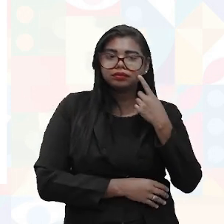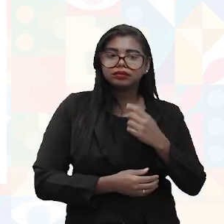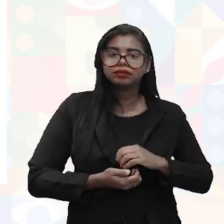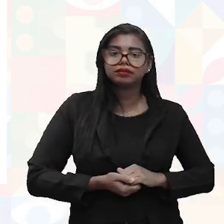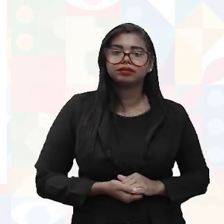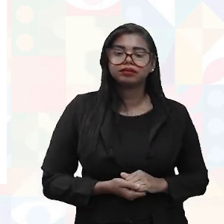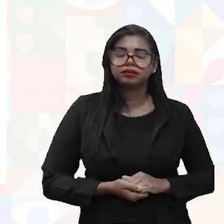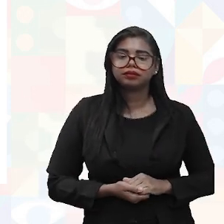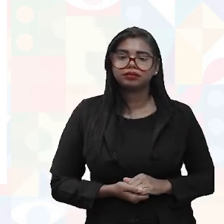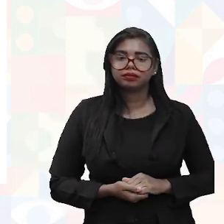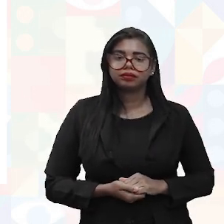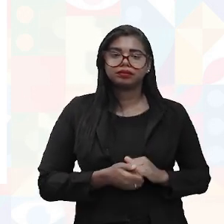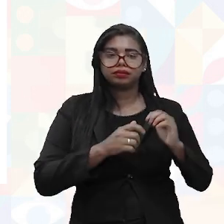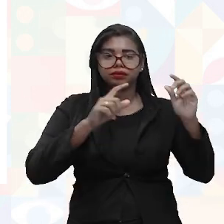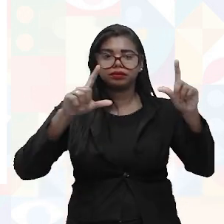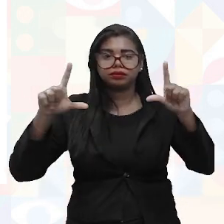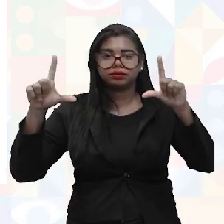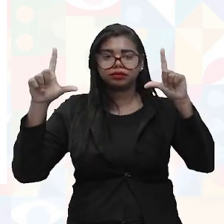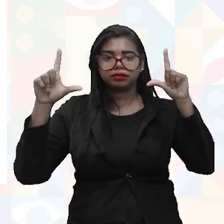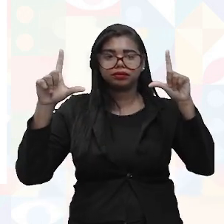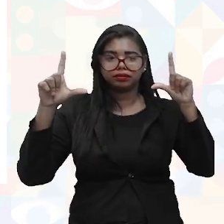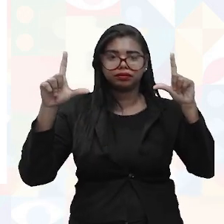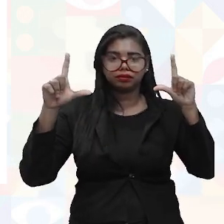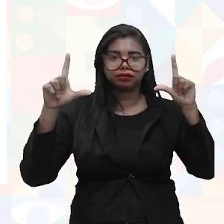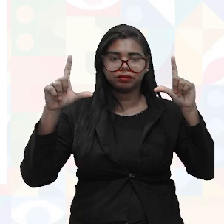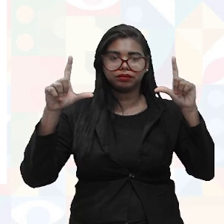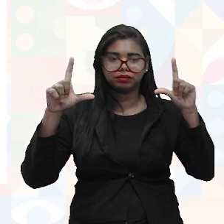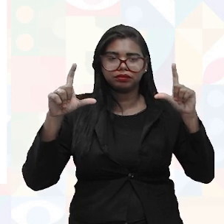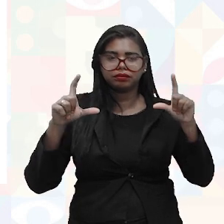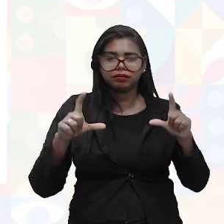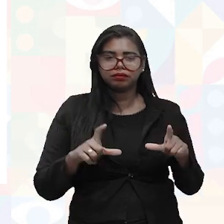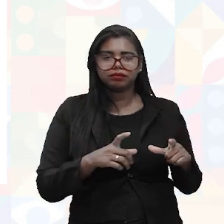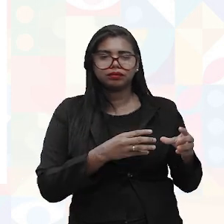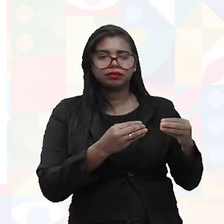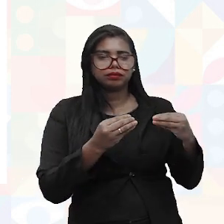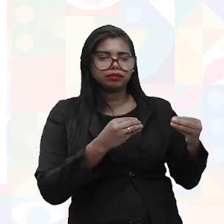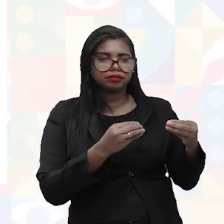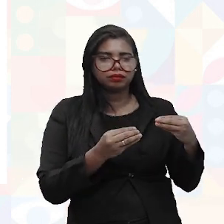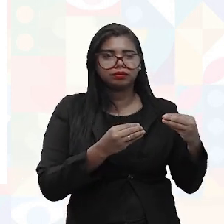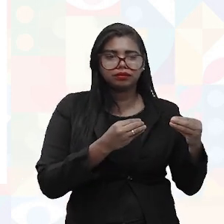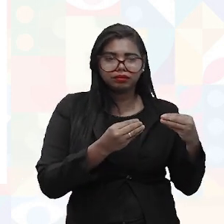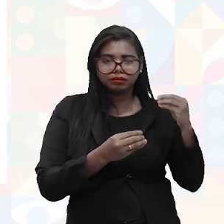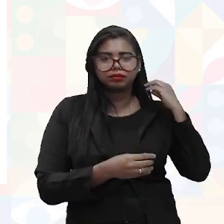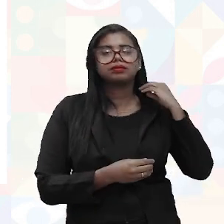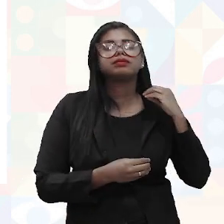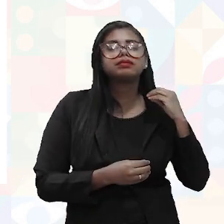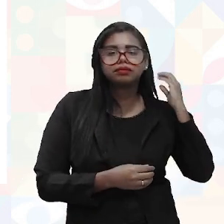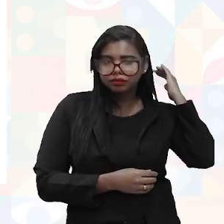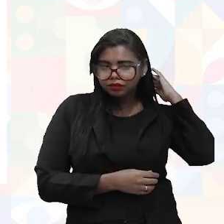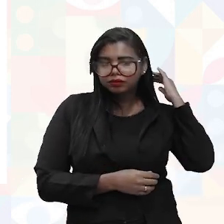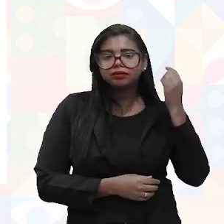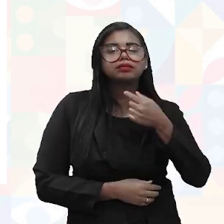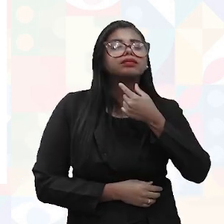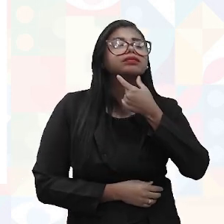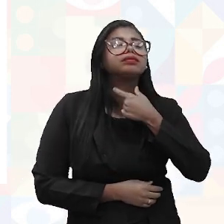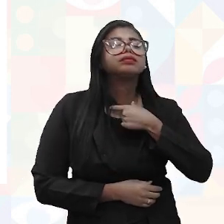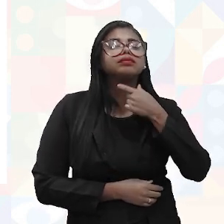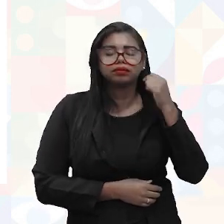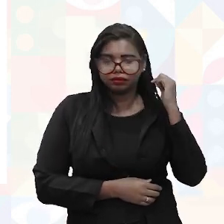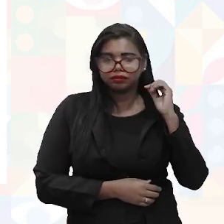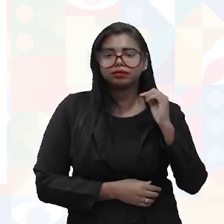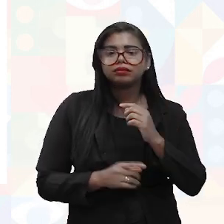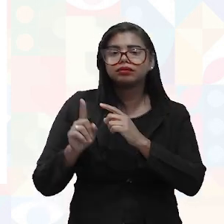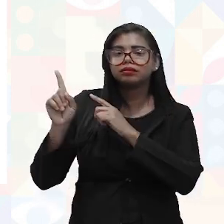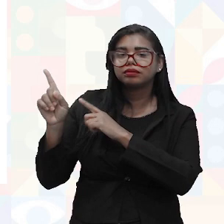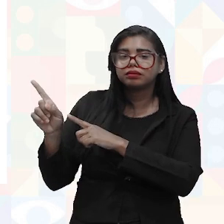Veja aqui a tela do computador está bem para baixo. Ele está flexionando, ó, está vendo aqui o pescoço dele? Vejam que não está